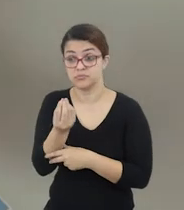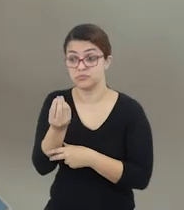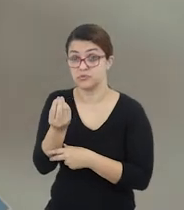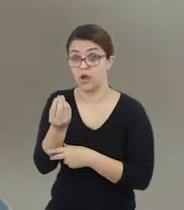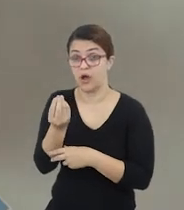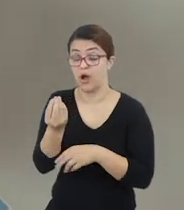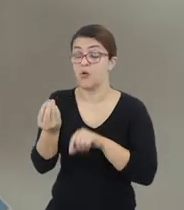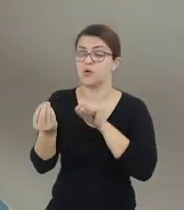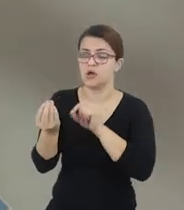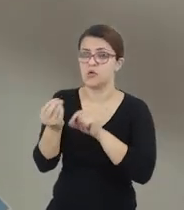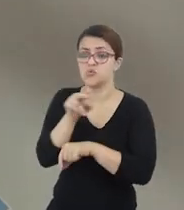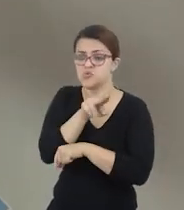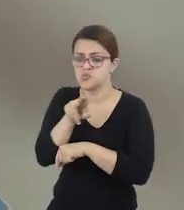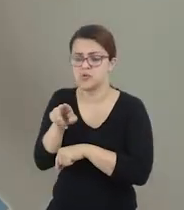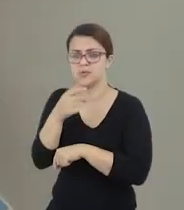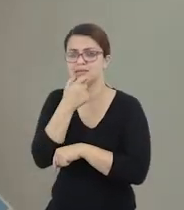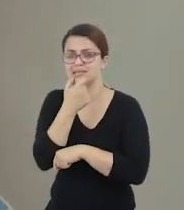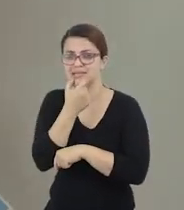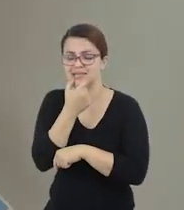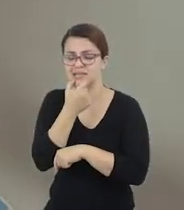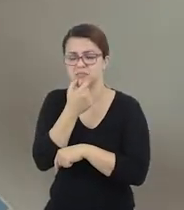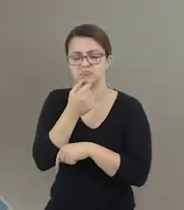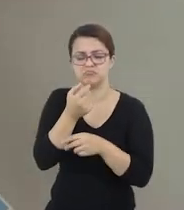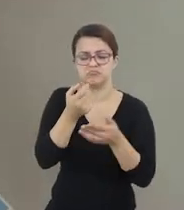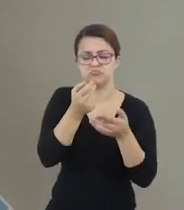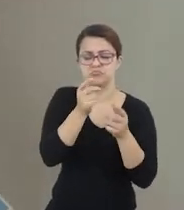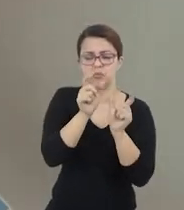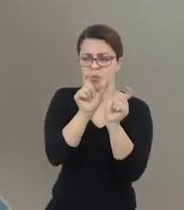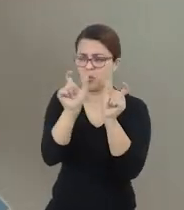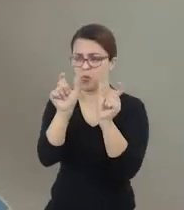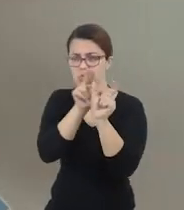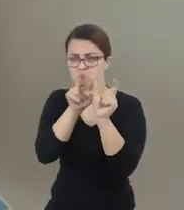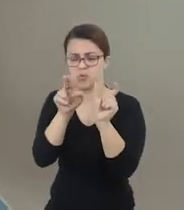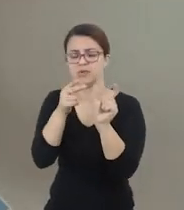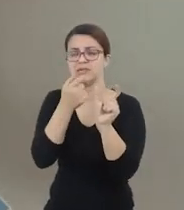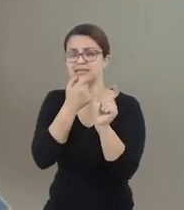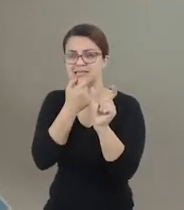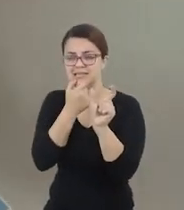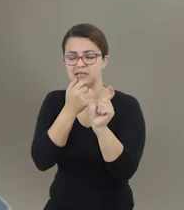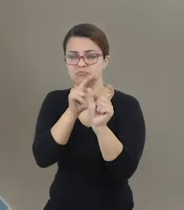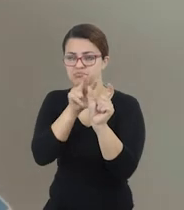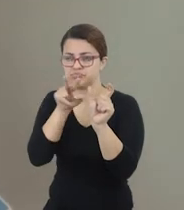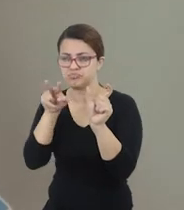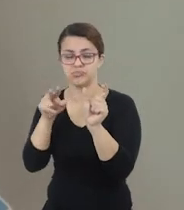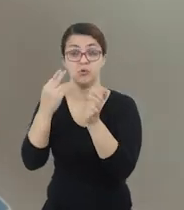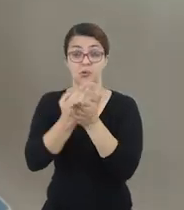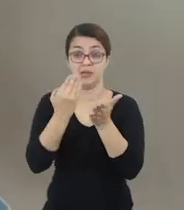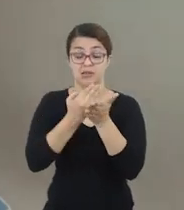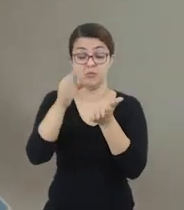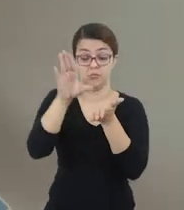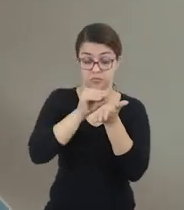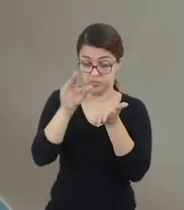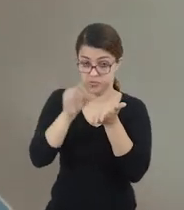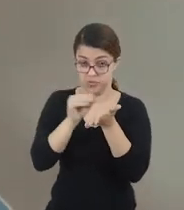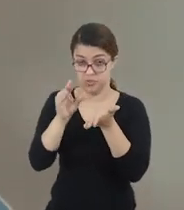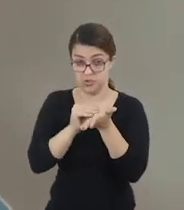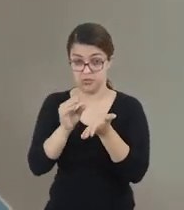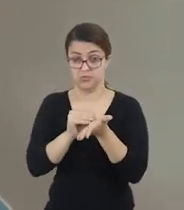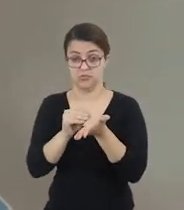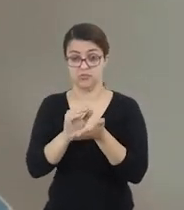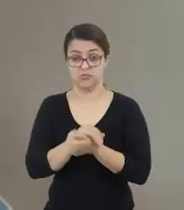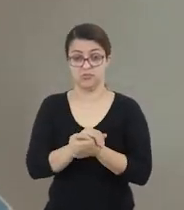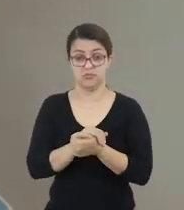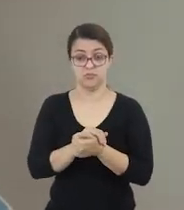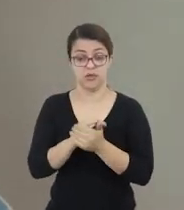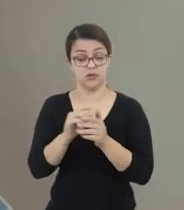trabalhar essas pronúncias e, em seu caderno, escrever o nome em inglês desses vegetables que estão aqui